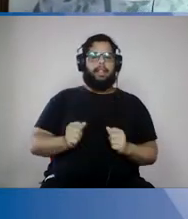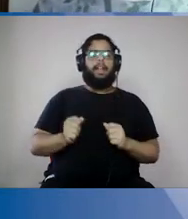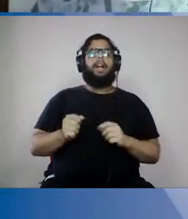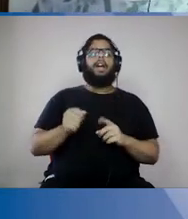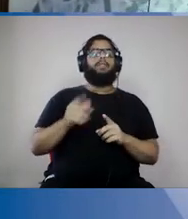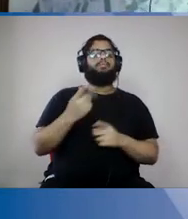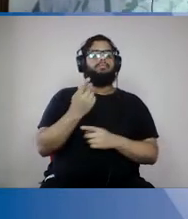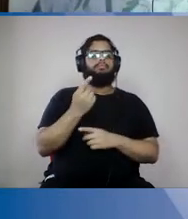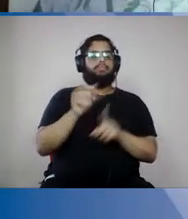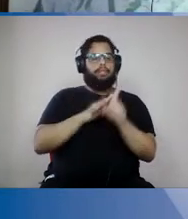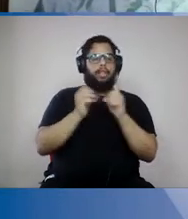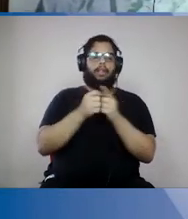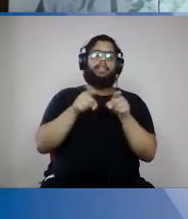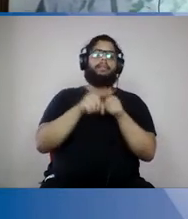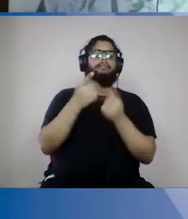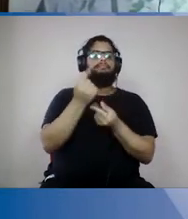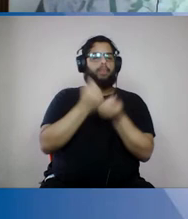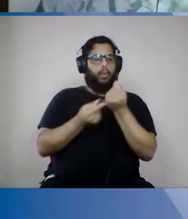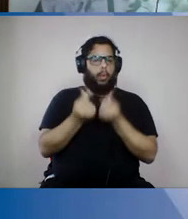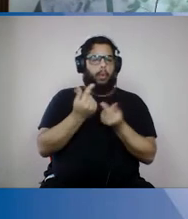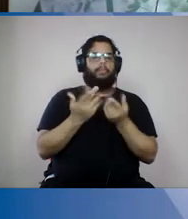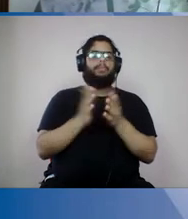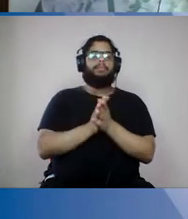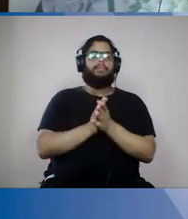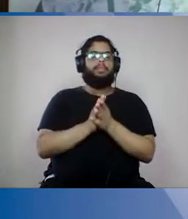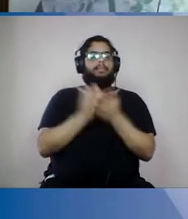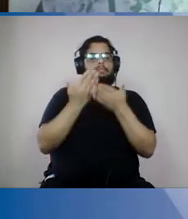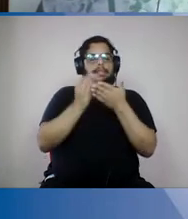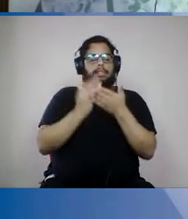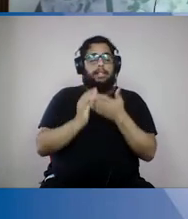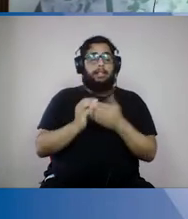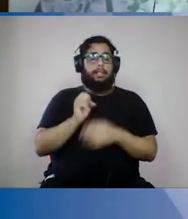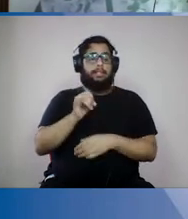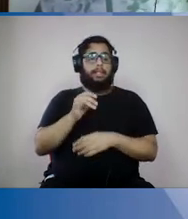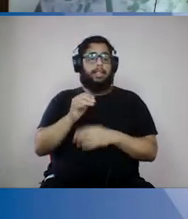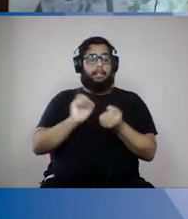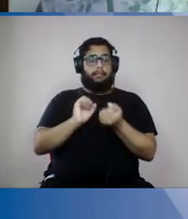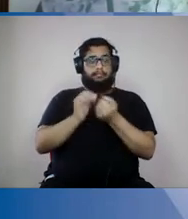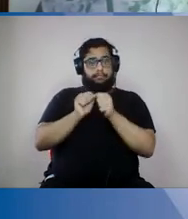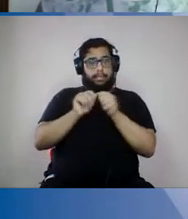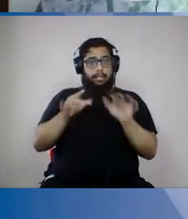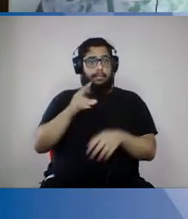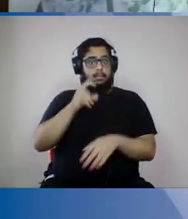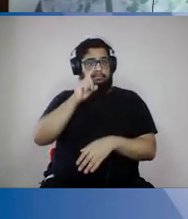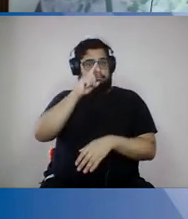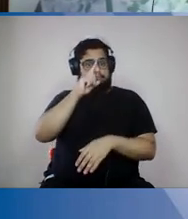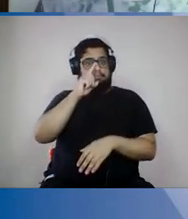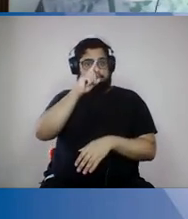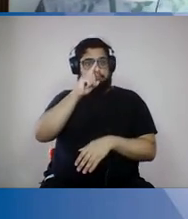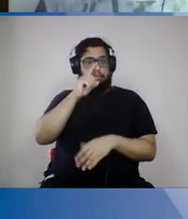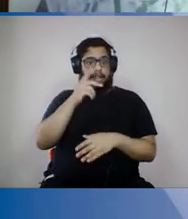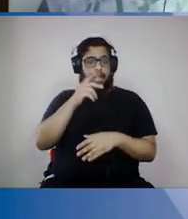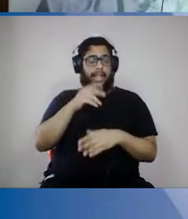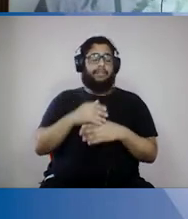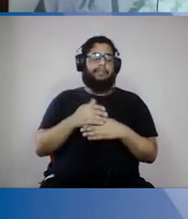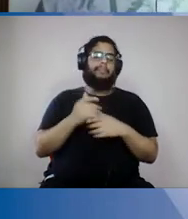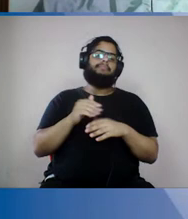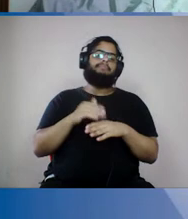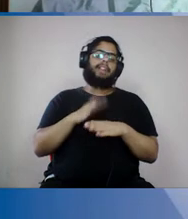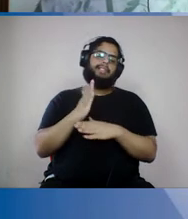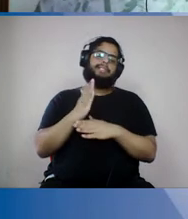inevitáveis, essas perdas, quanto mais grave for a epidemia, maiores serão as perdas,